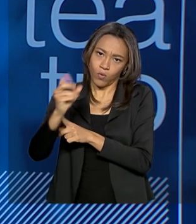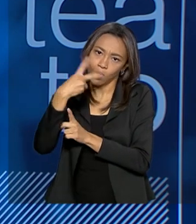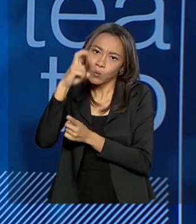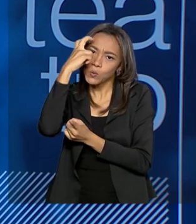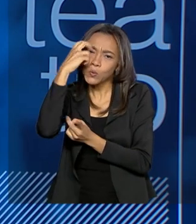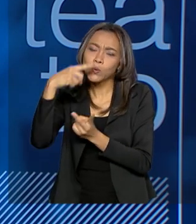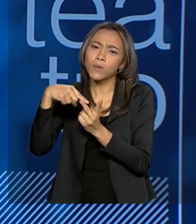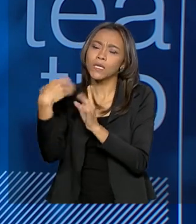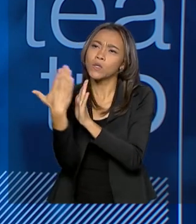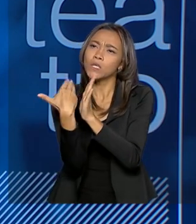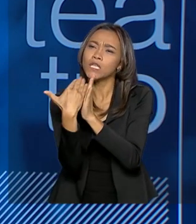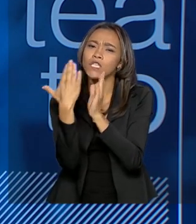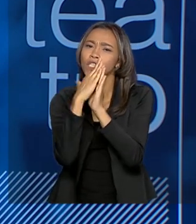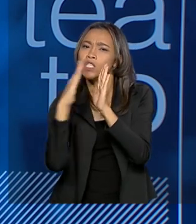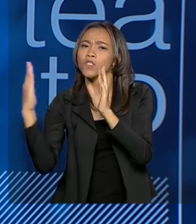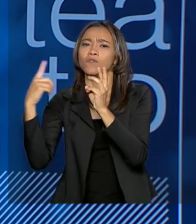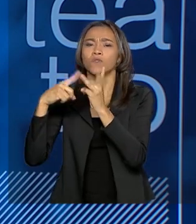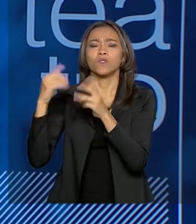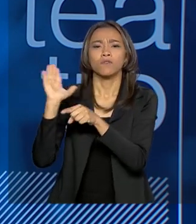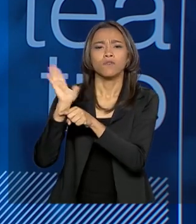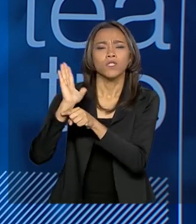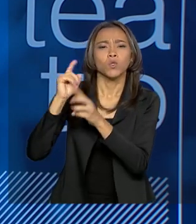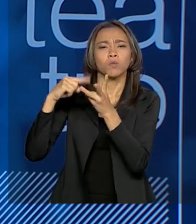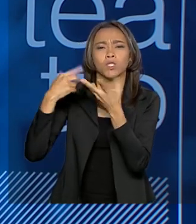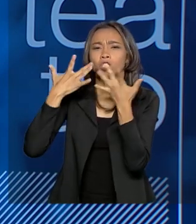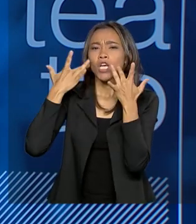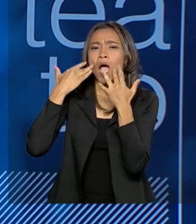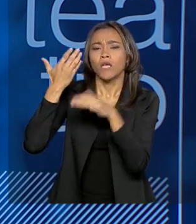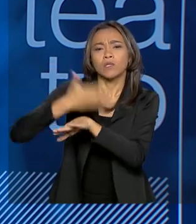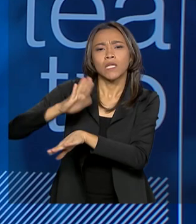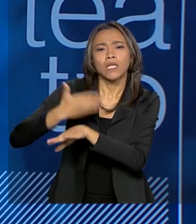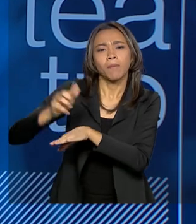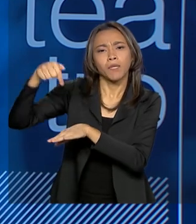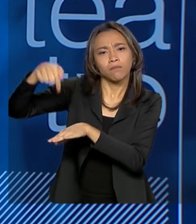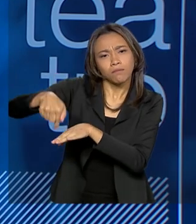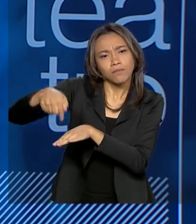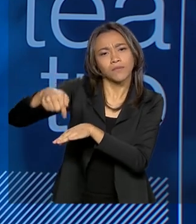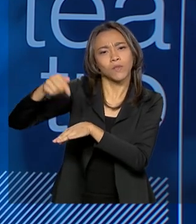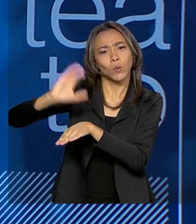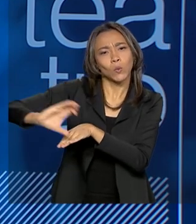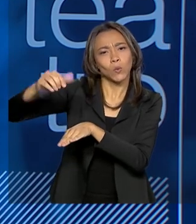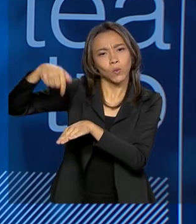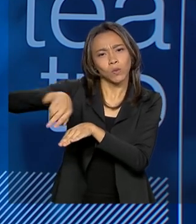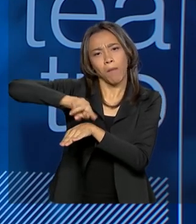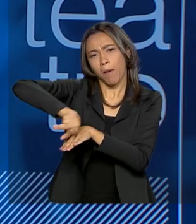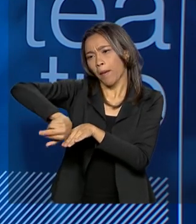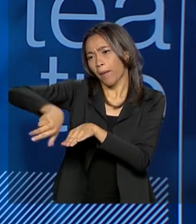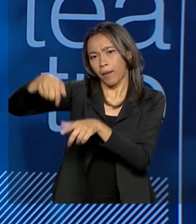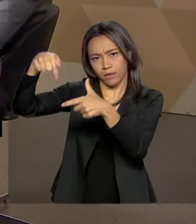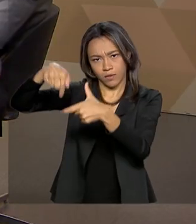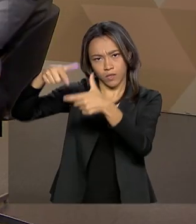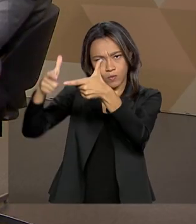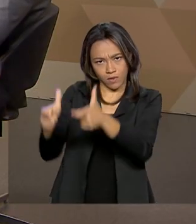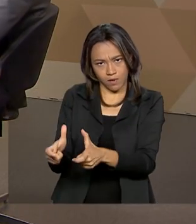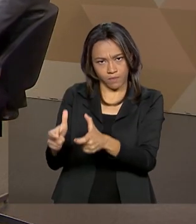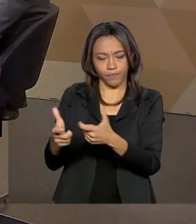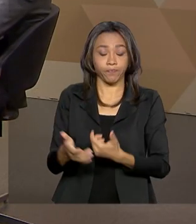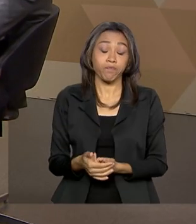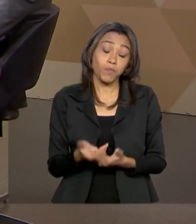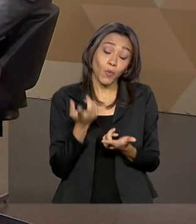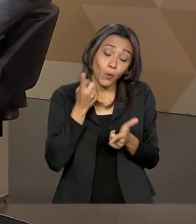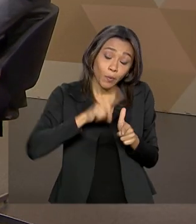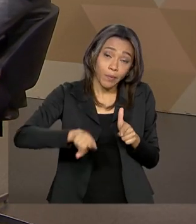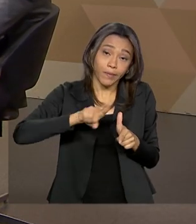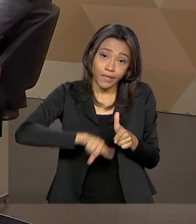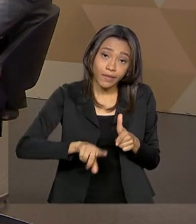livros, em torno dos filmes, em torno do teatro, em torno da literatura, de tudo isso. O problema,